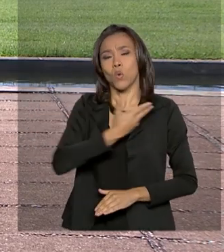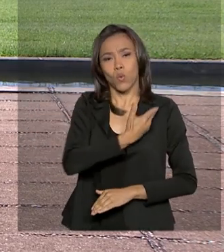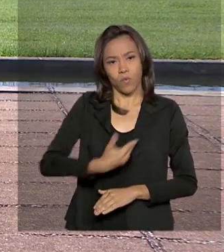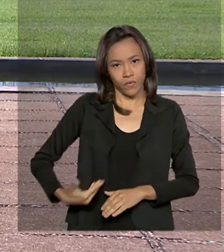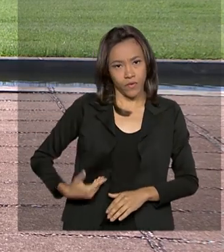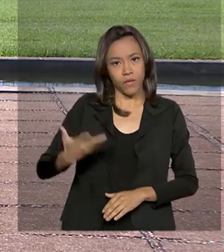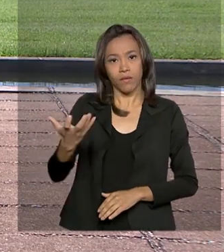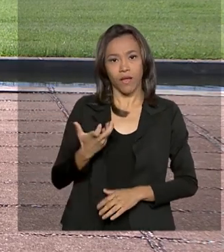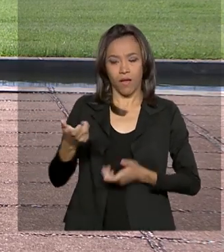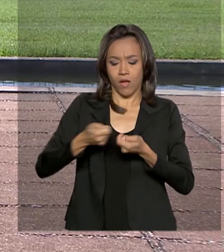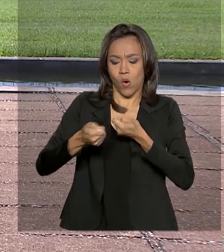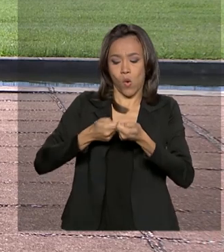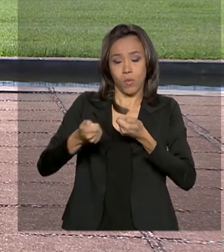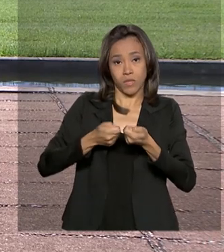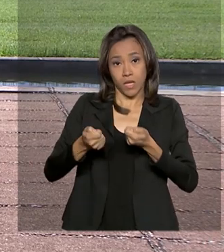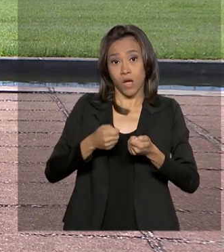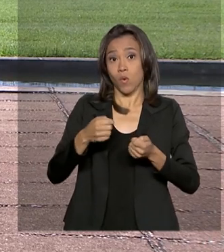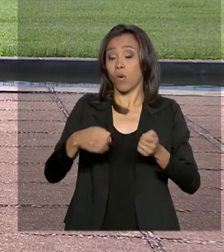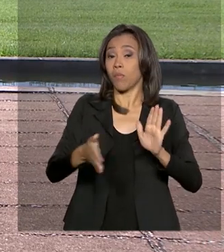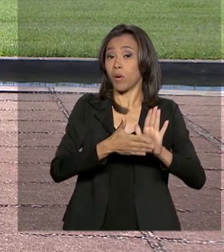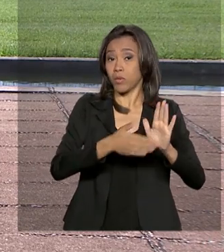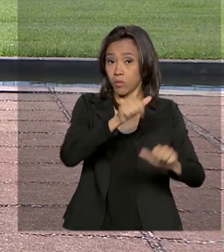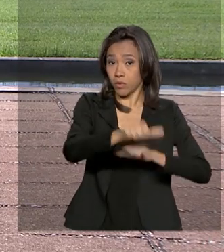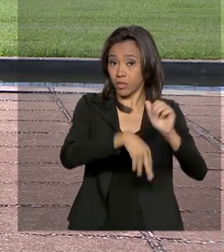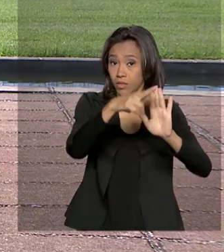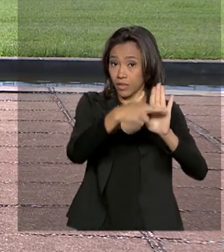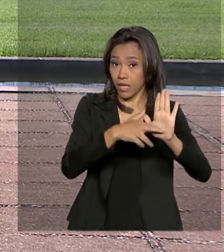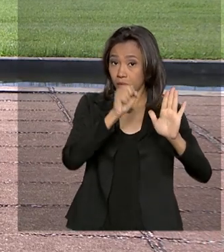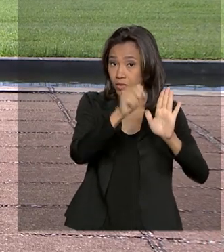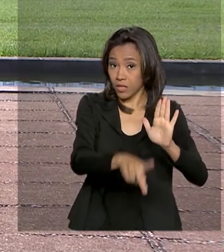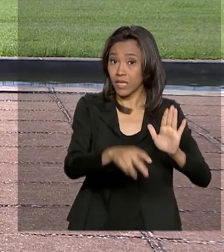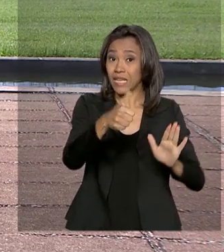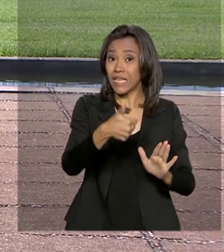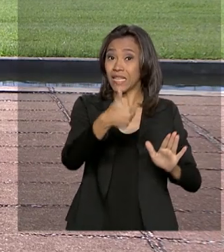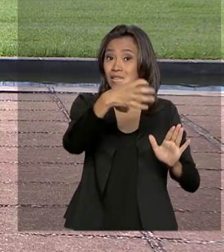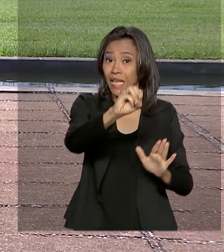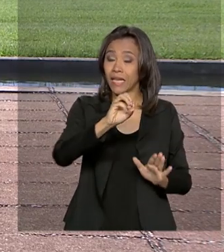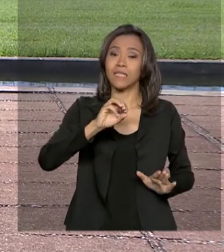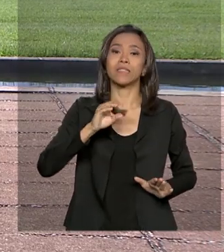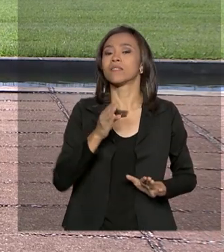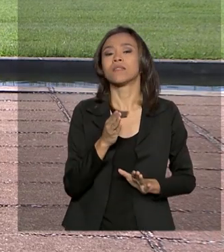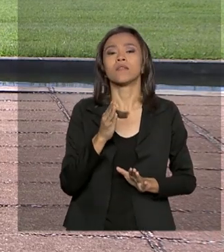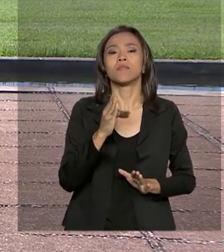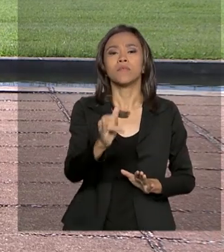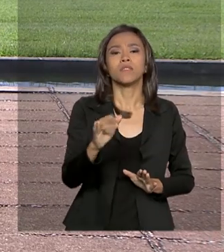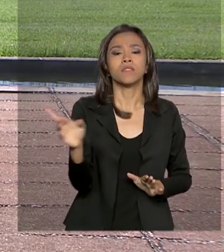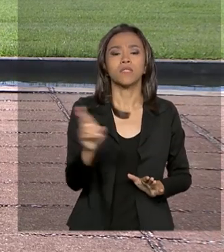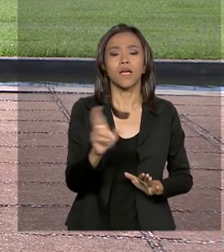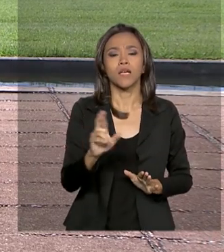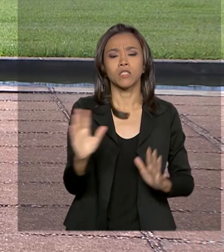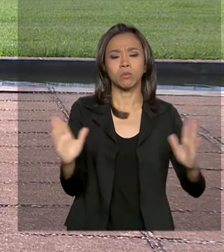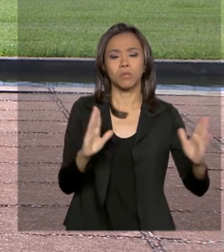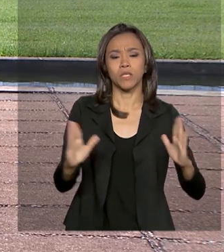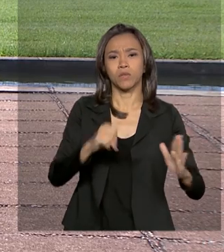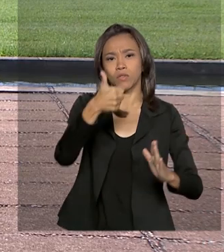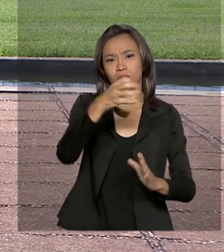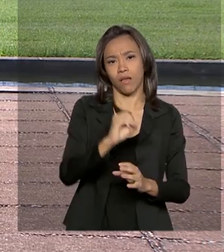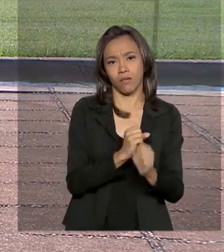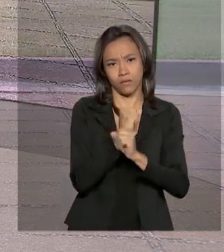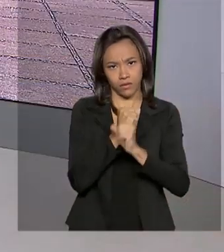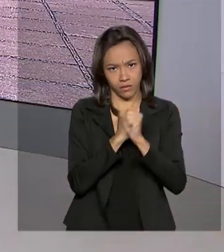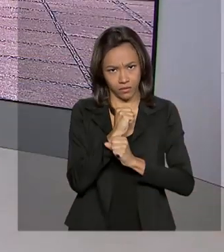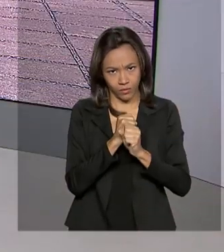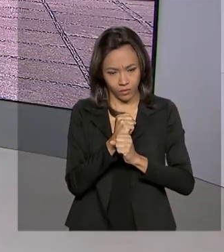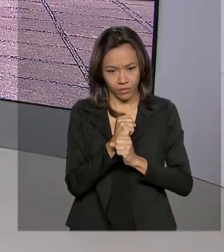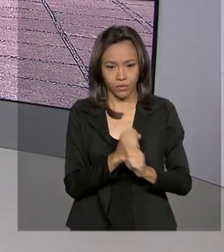com a reforma da Previdência, pelo menos 10 bilhões de reais nos próximos 10 anos. Renata.